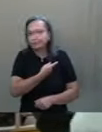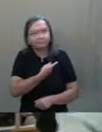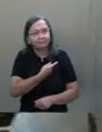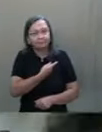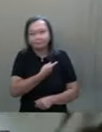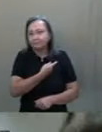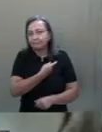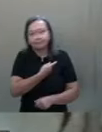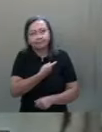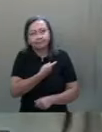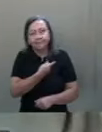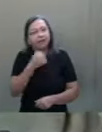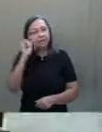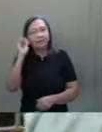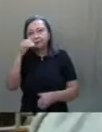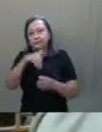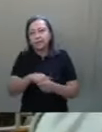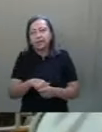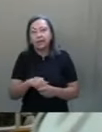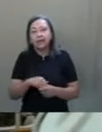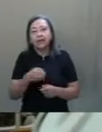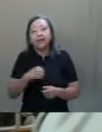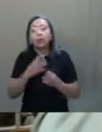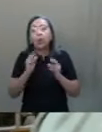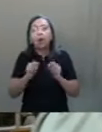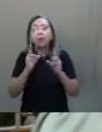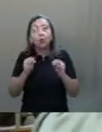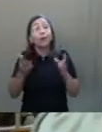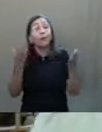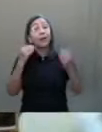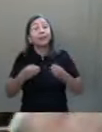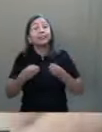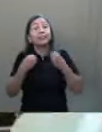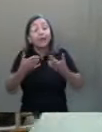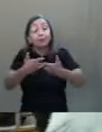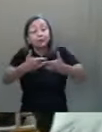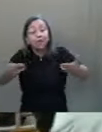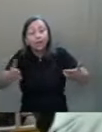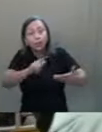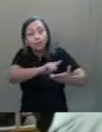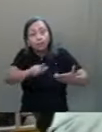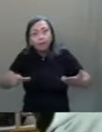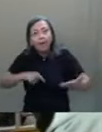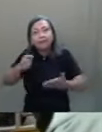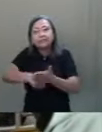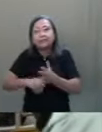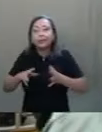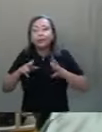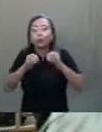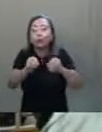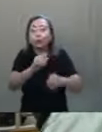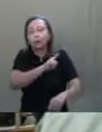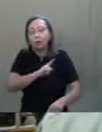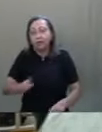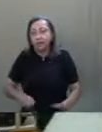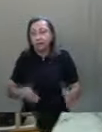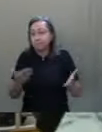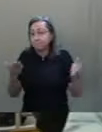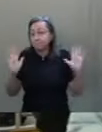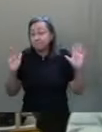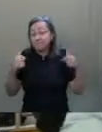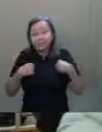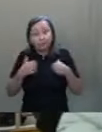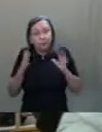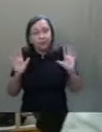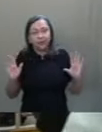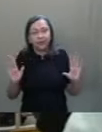branco para todos os governos. Olha que eu posso ser governo o ano que vem. Vocês sabem que podemos ser governo. Mas eu não gostaria de dar um cheque